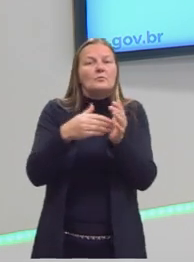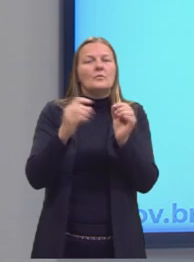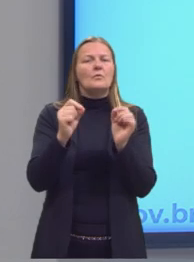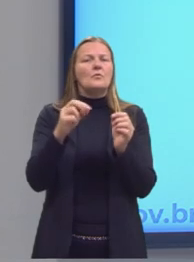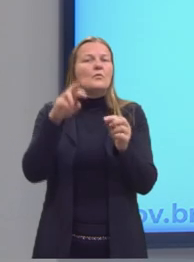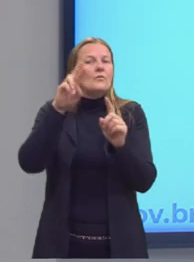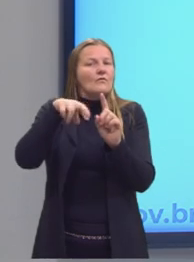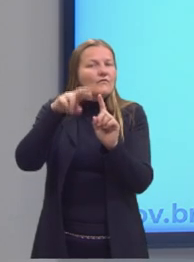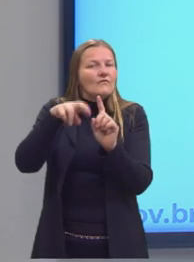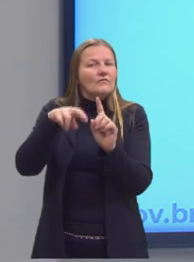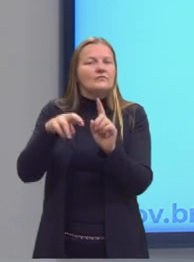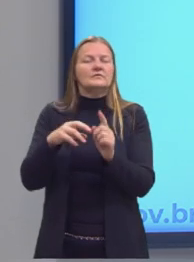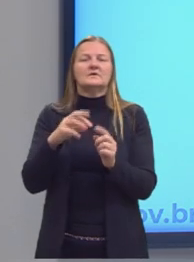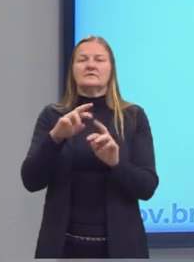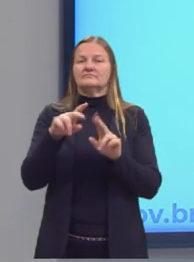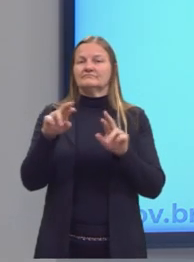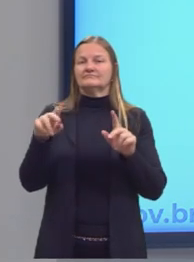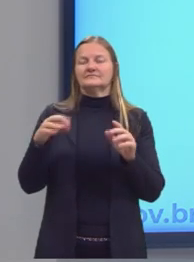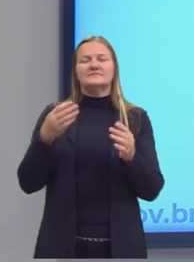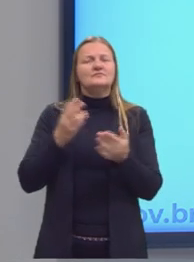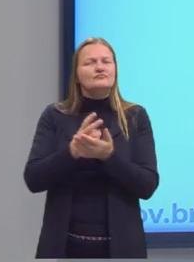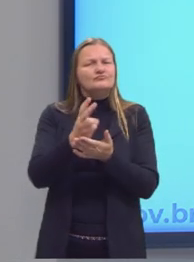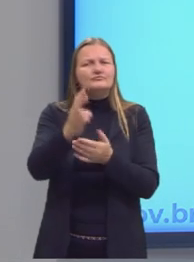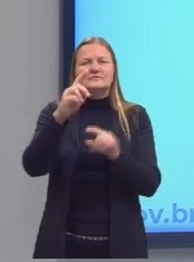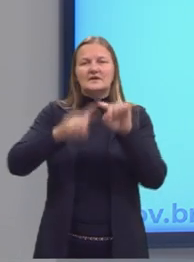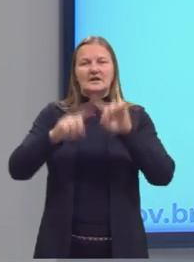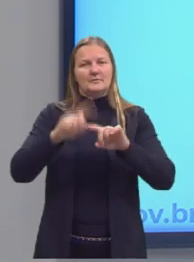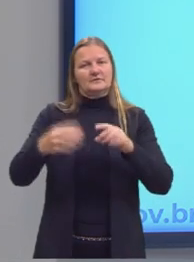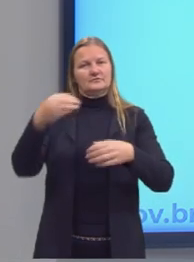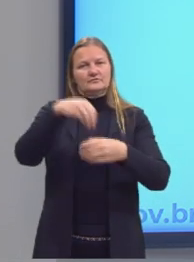reais e descrever infinitos elementos.